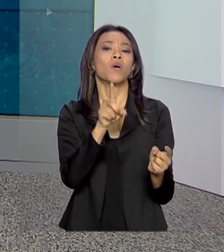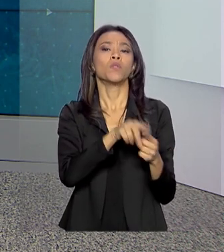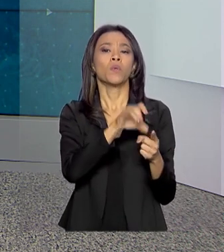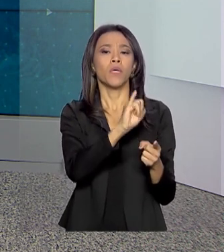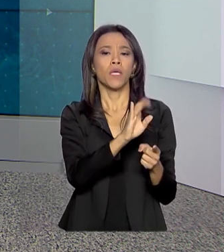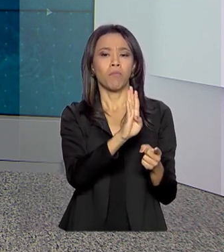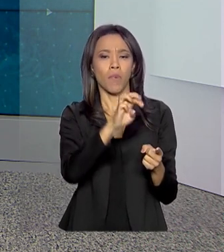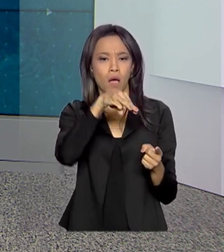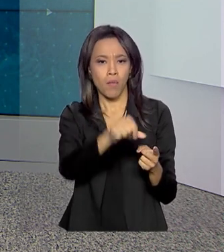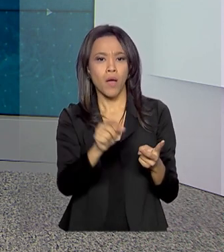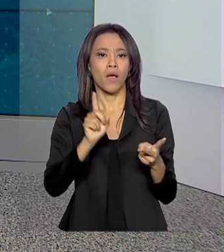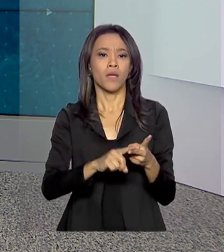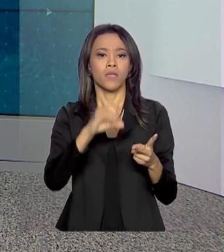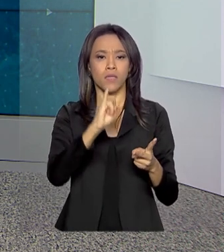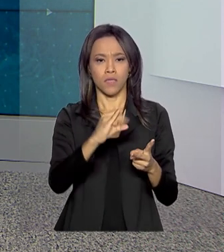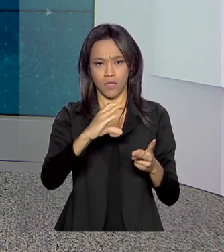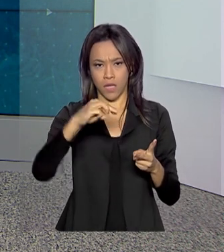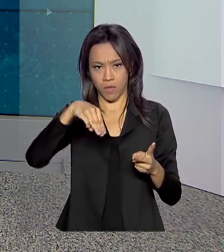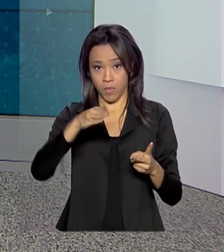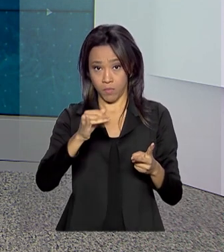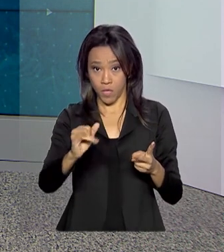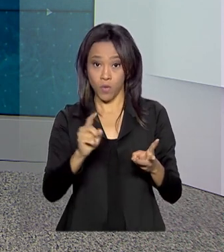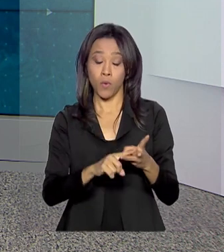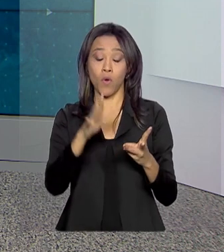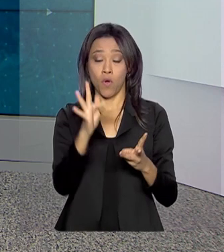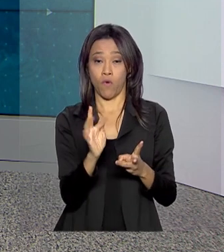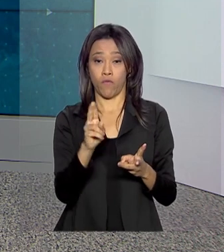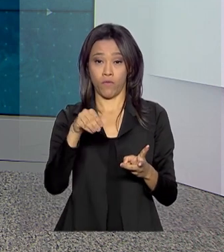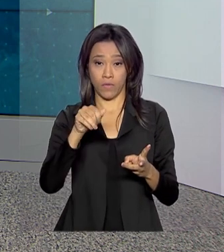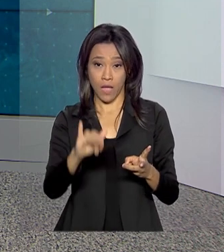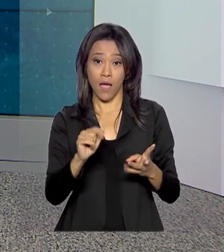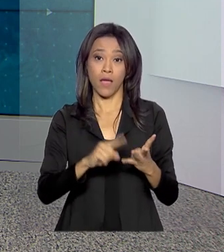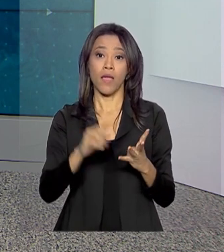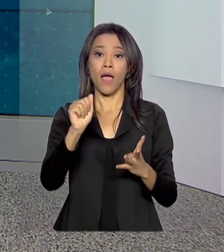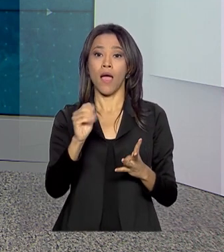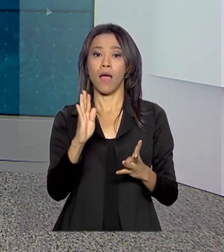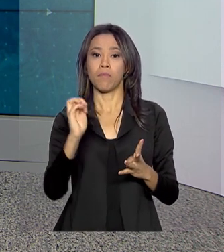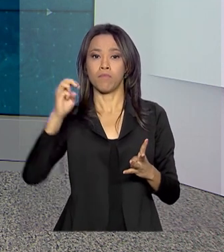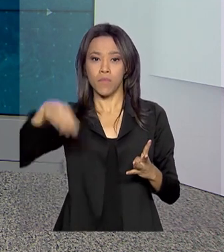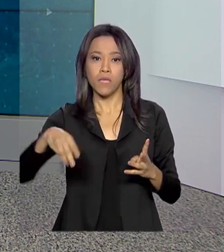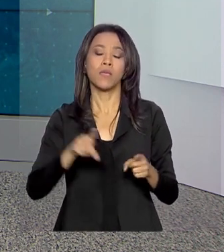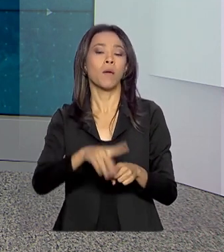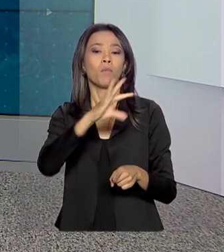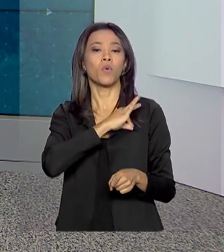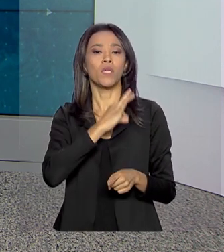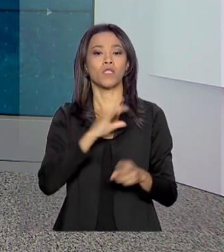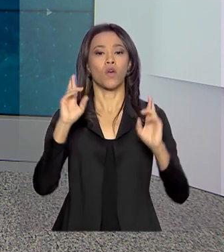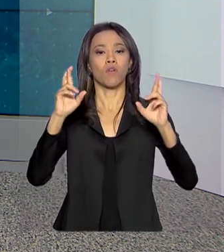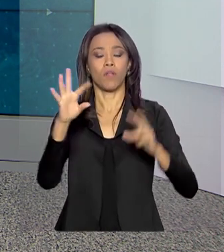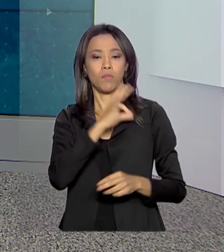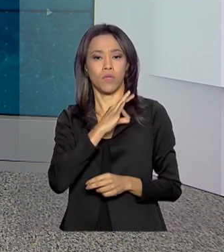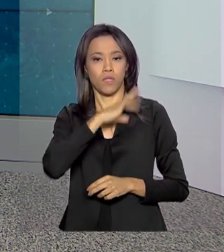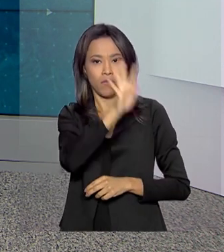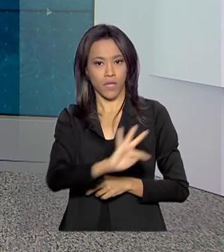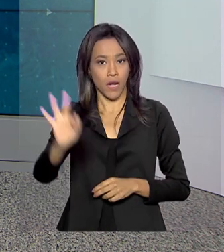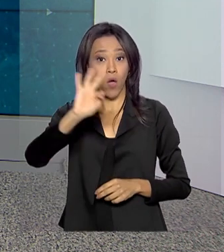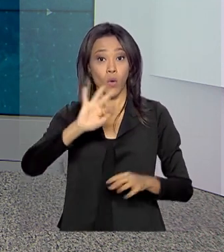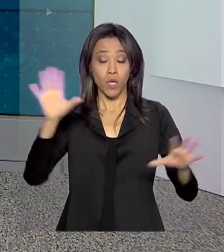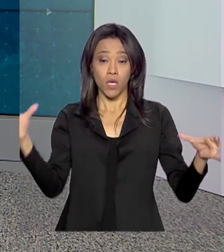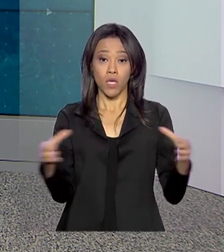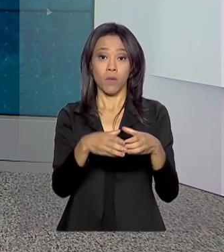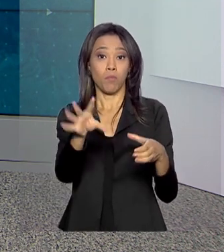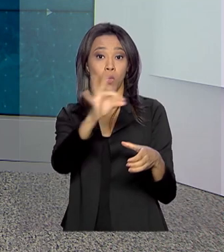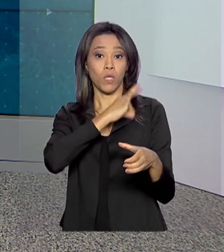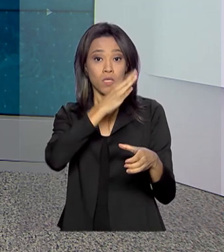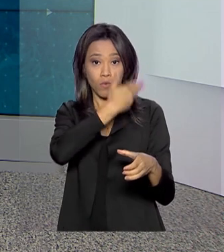IBAMA, do ICMBio, da FUNAI, ABIN, Polícia Federal, Polícia Rodoviária Federal e Força Nacional. Em dois